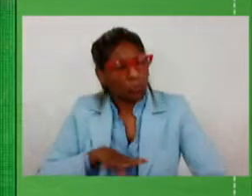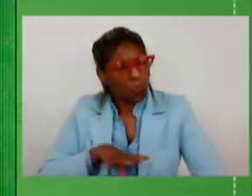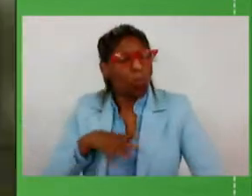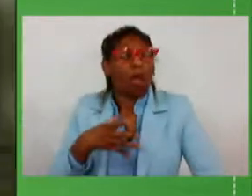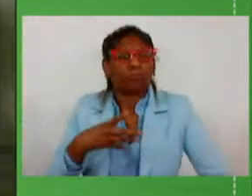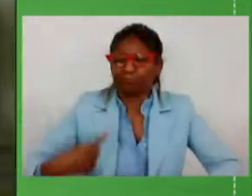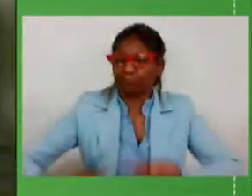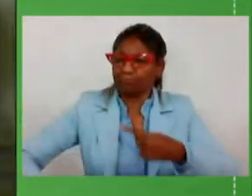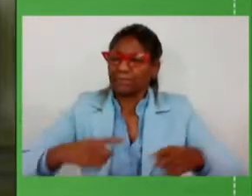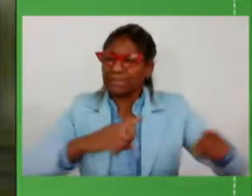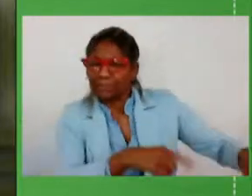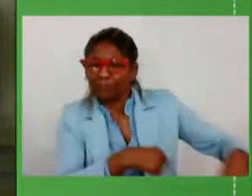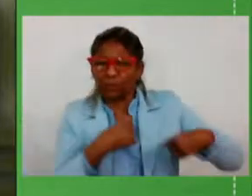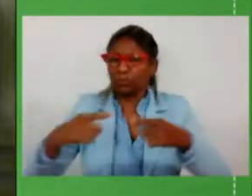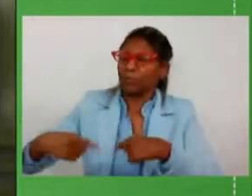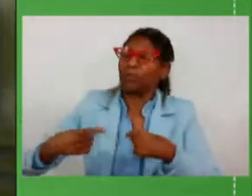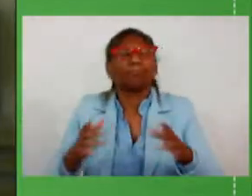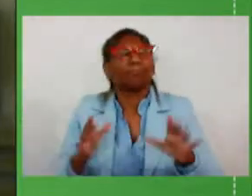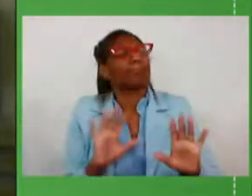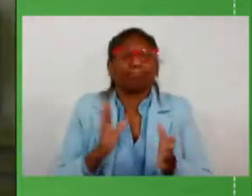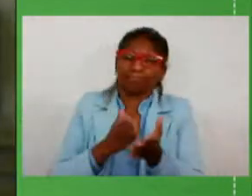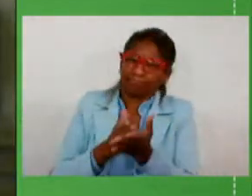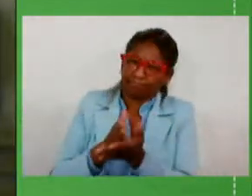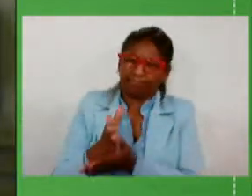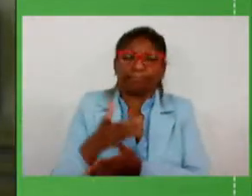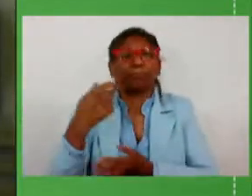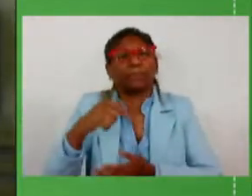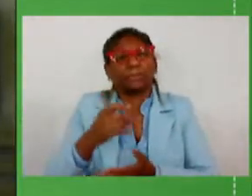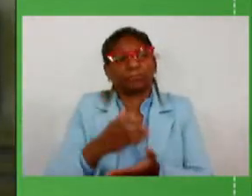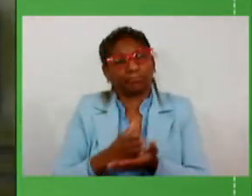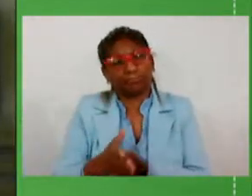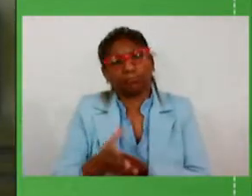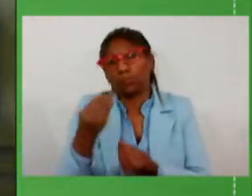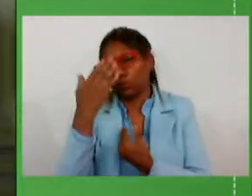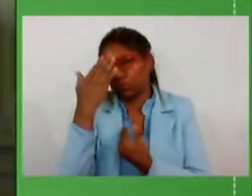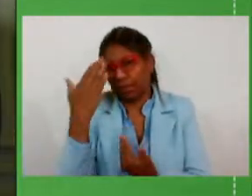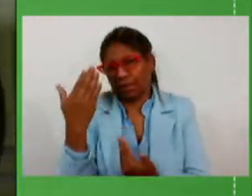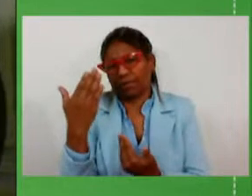desafios que o Rio Grande ainda precisa enfrentar muito obrigado a todos